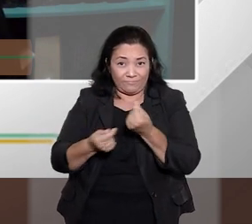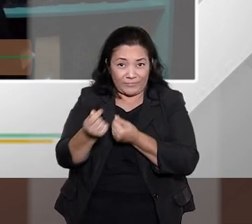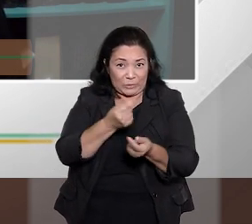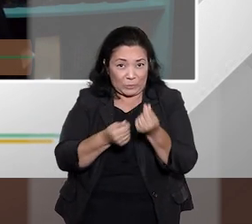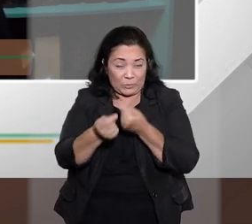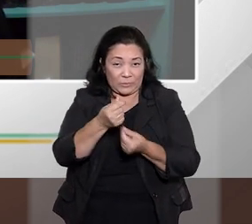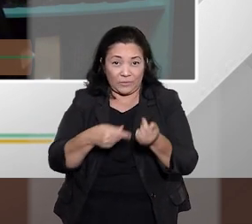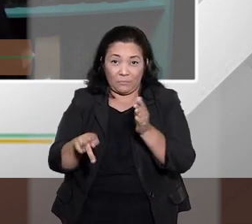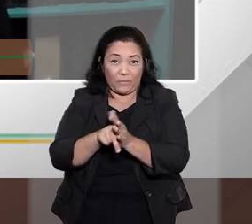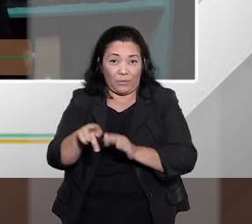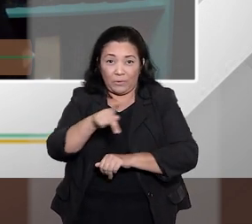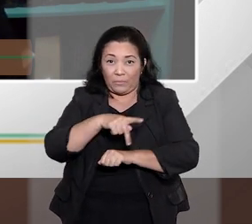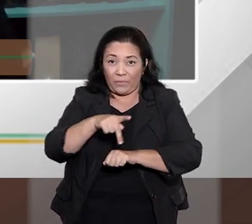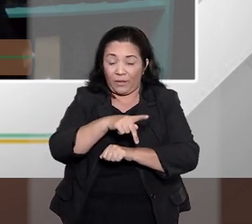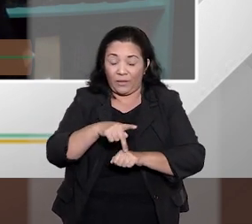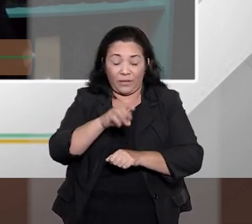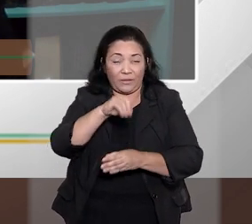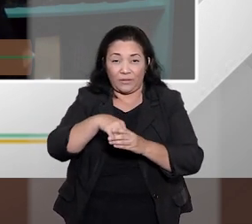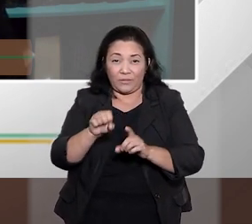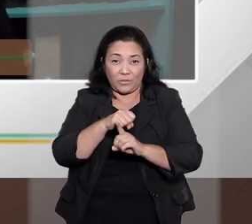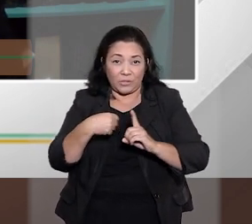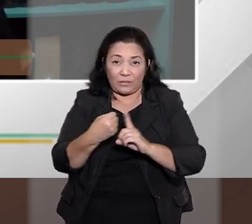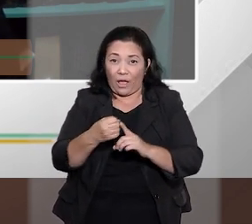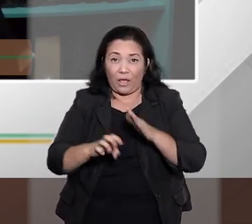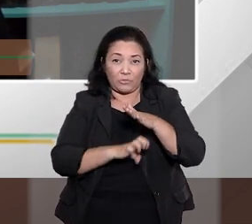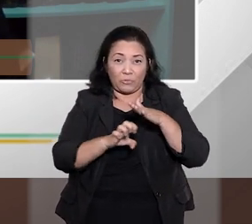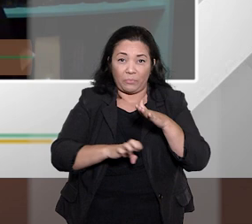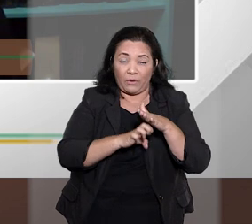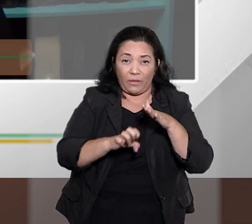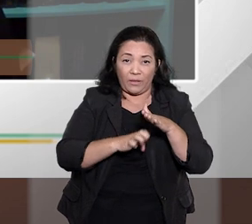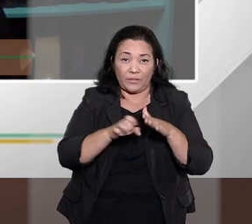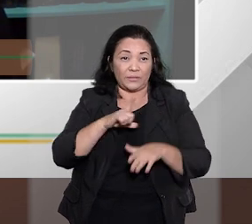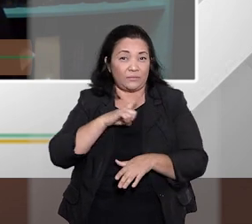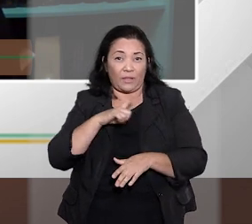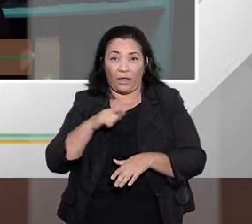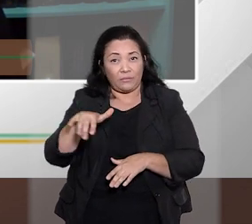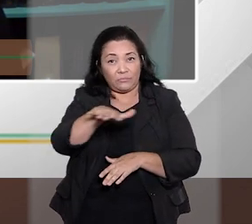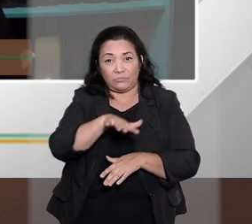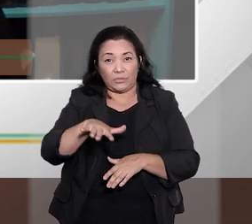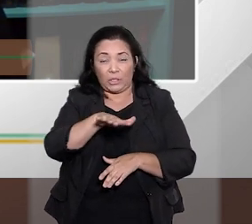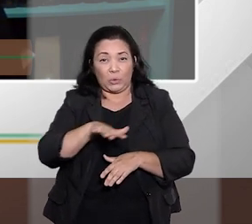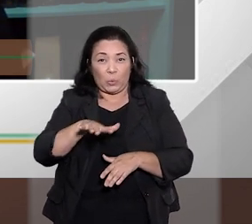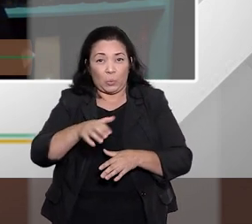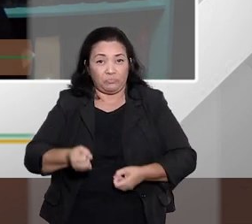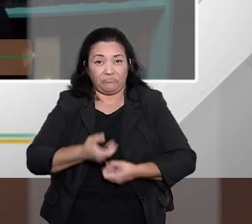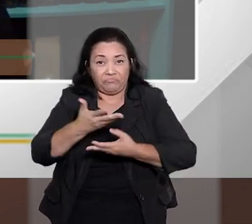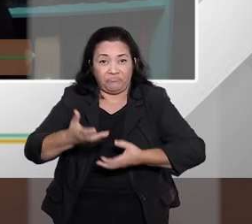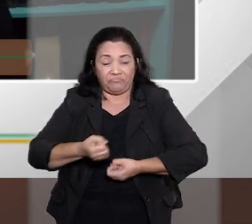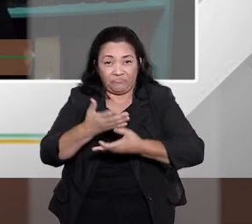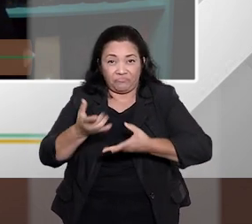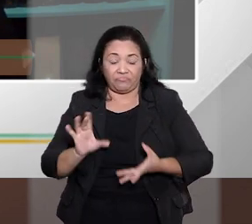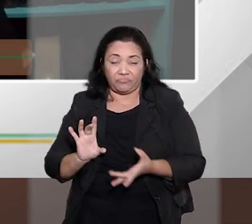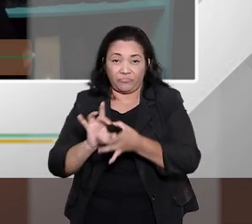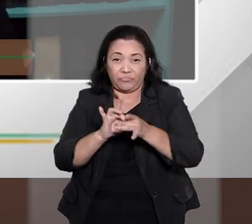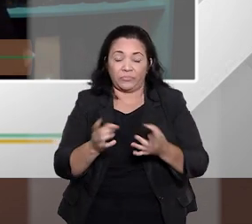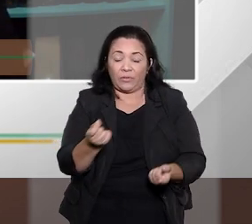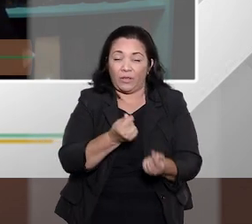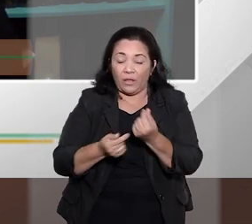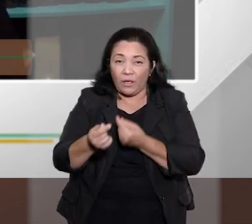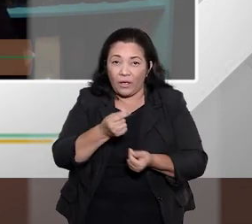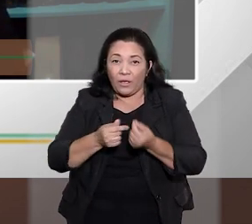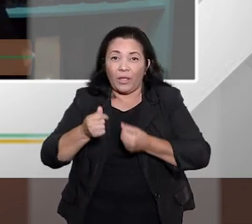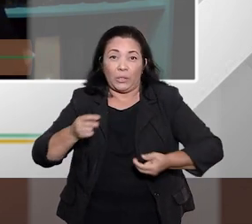economia, seja por parte das empresas, no setor produtivo, seja no setor de consumo.